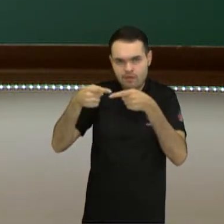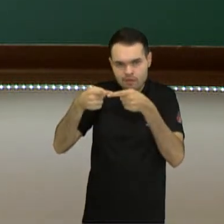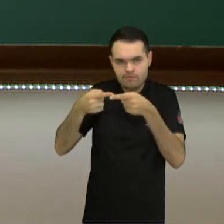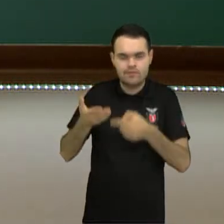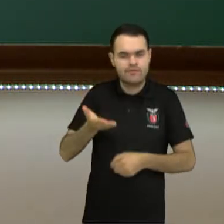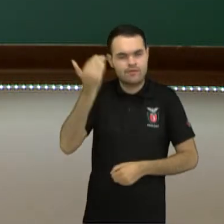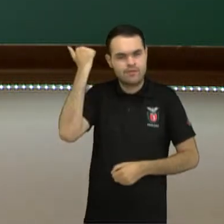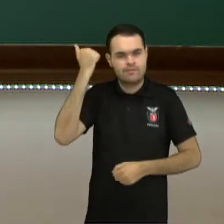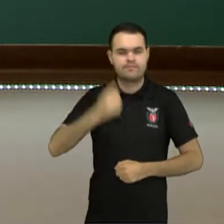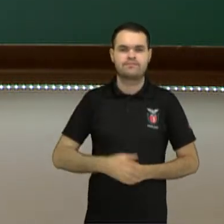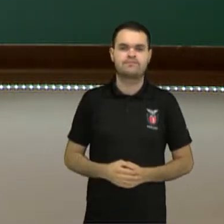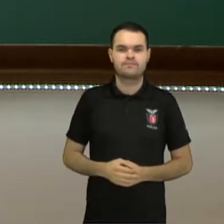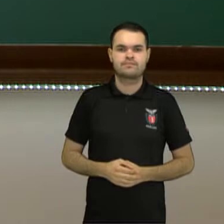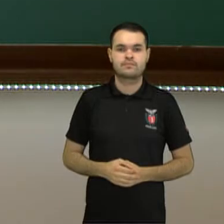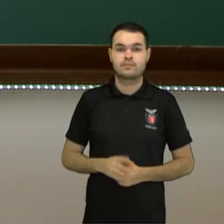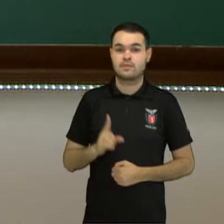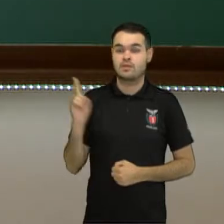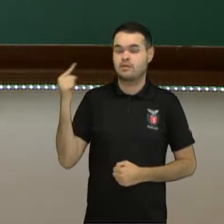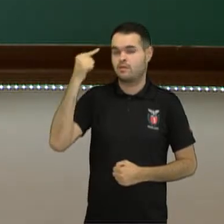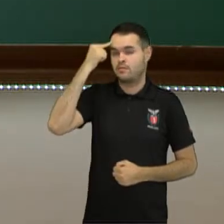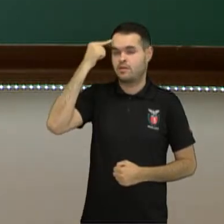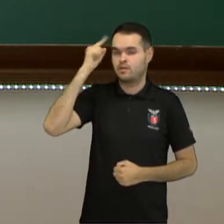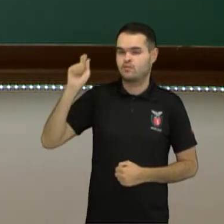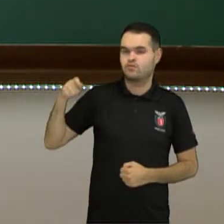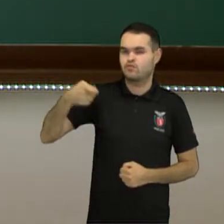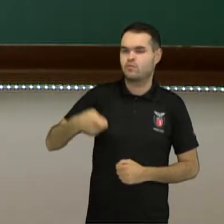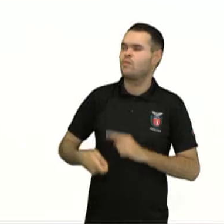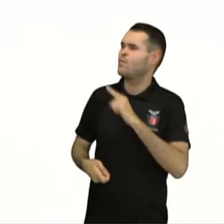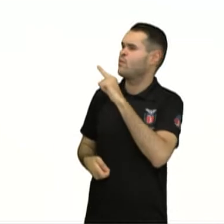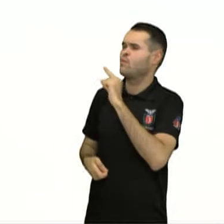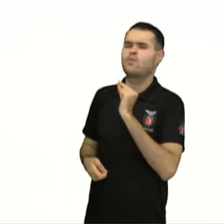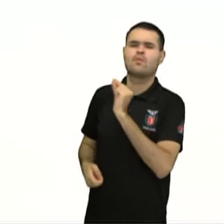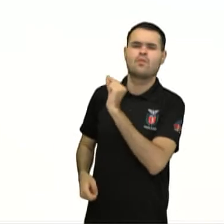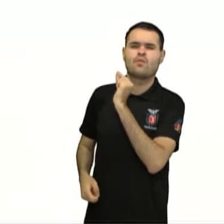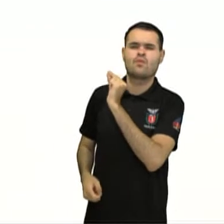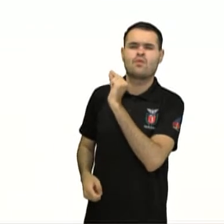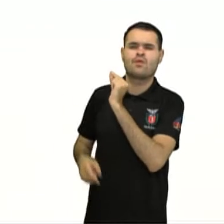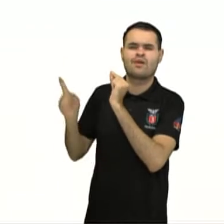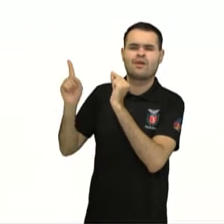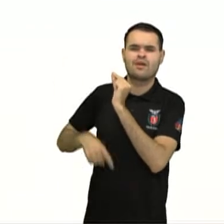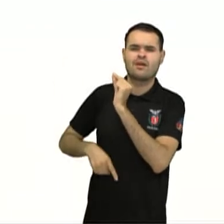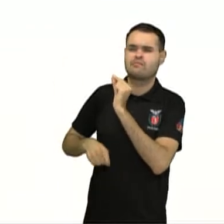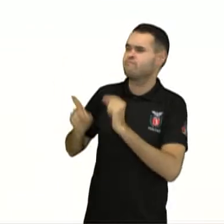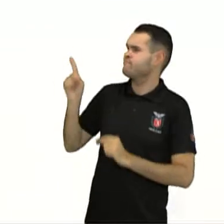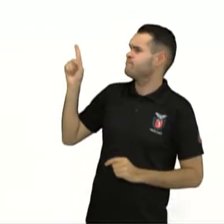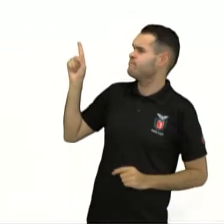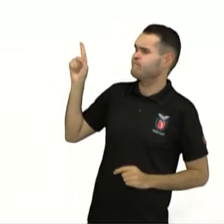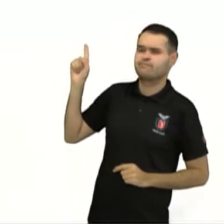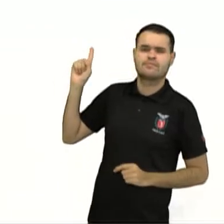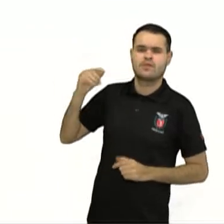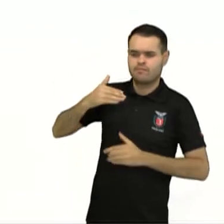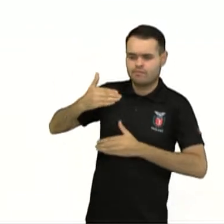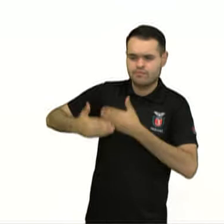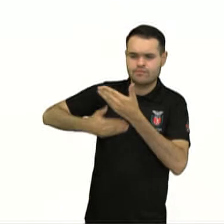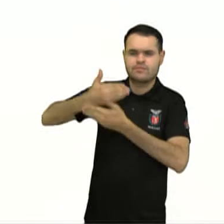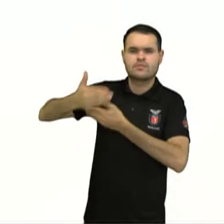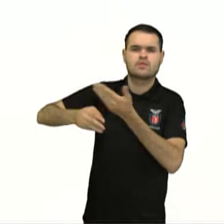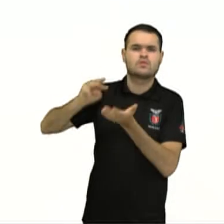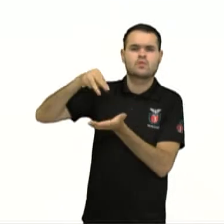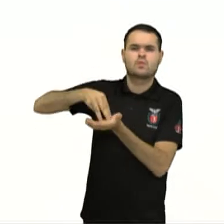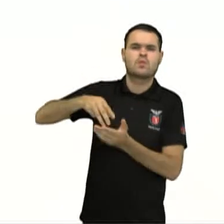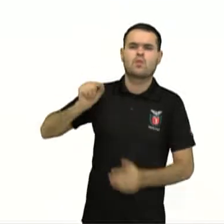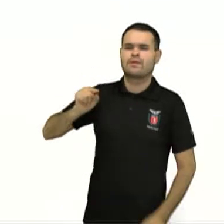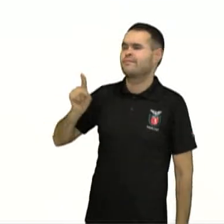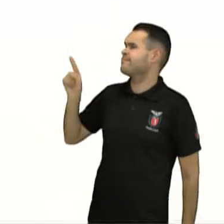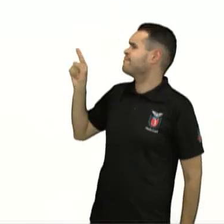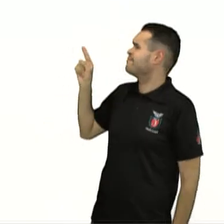Aqui, a pensar. Que é um desarrollo sustentable? Mirem, mirem, mirem, mirem